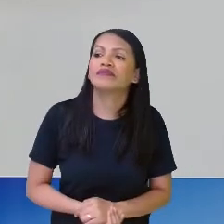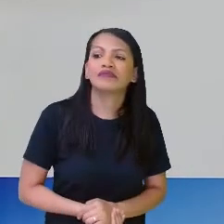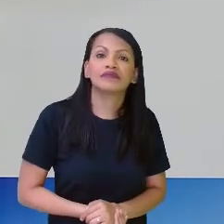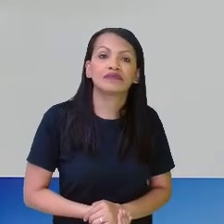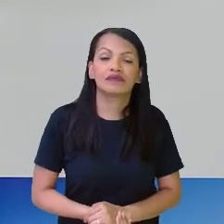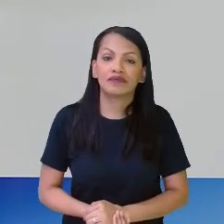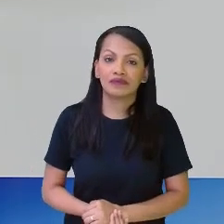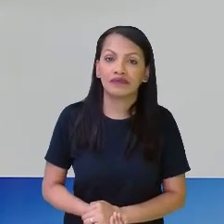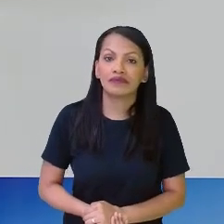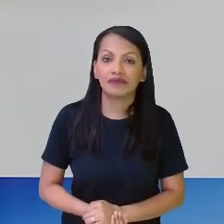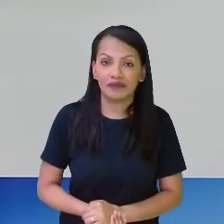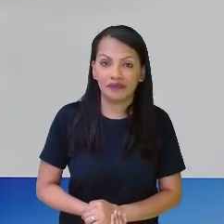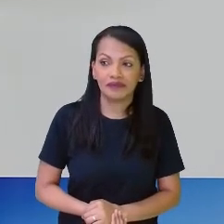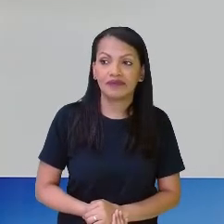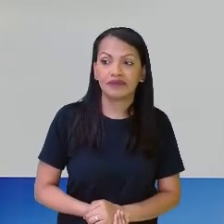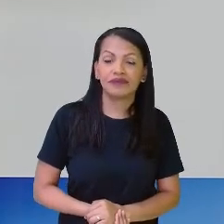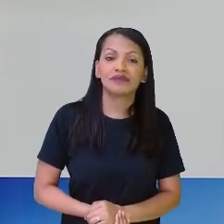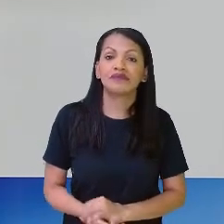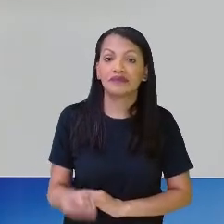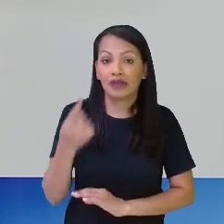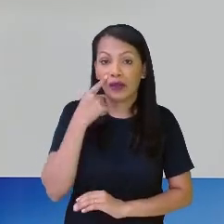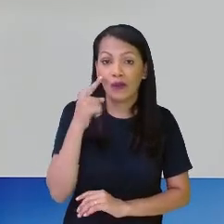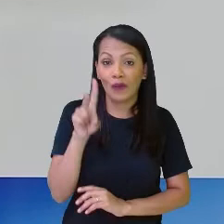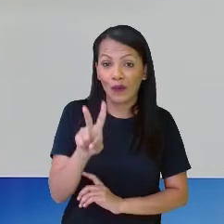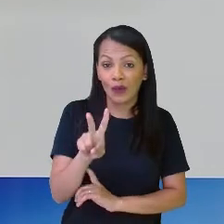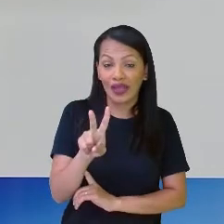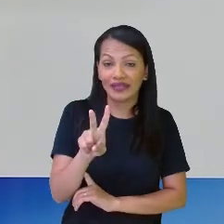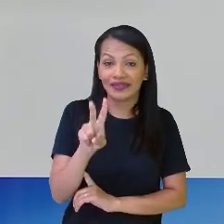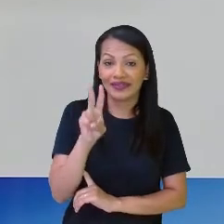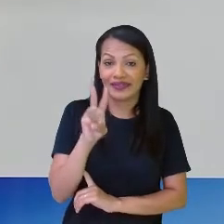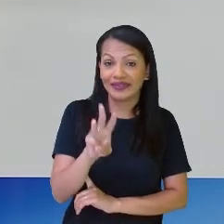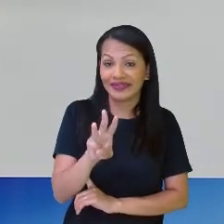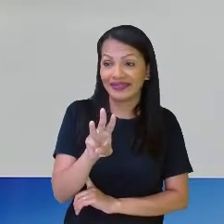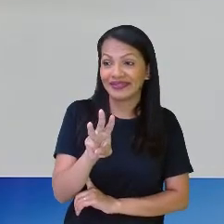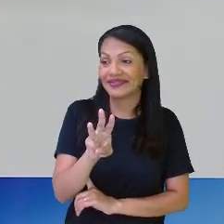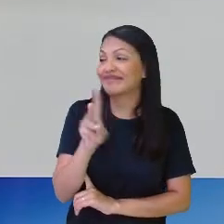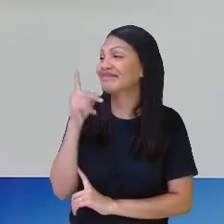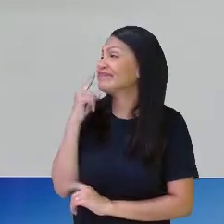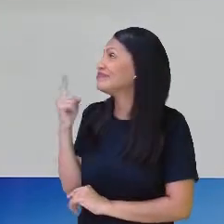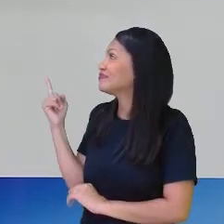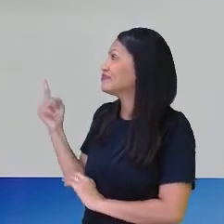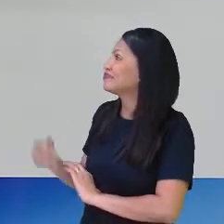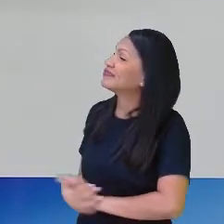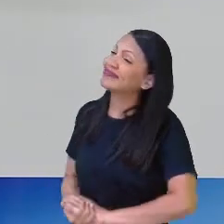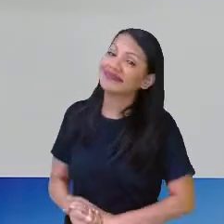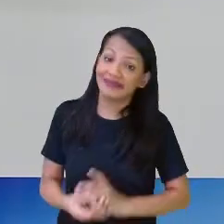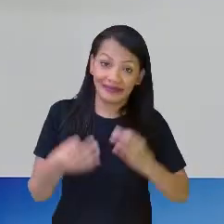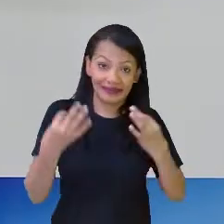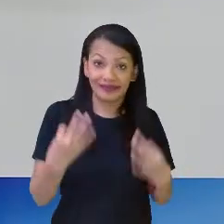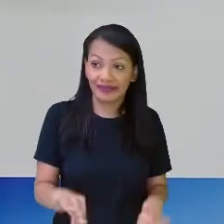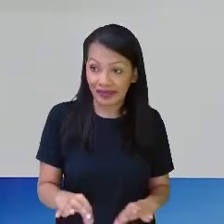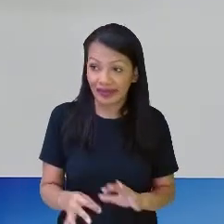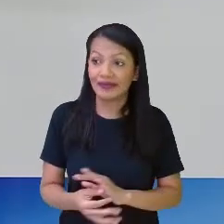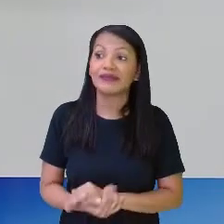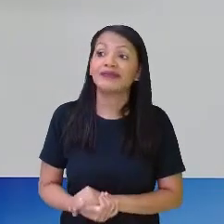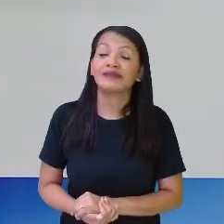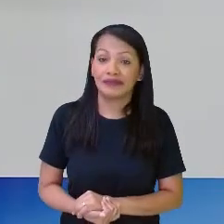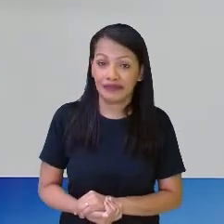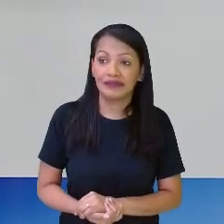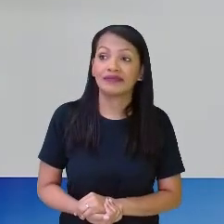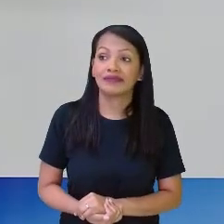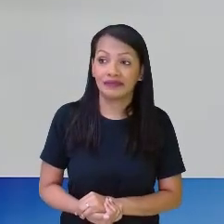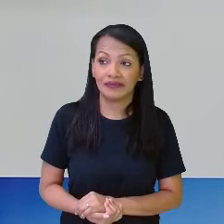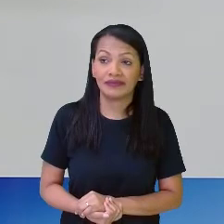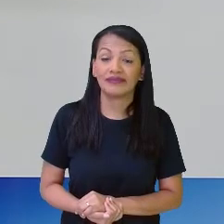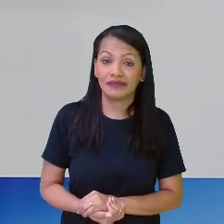partes, eu peguei 3, 1, 2, 3, certo? Então, eu peguei 3